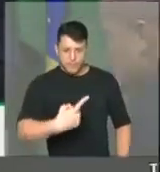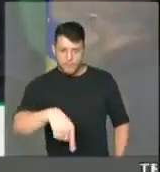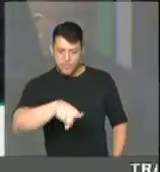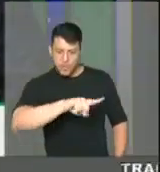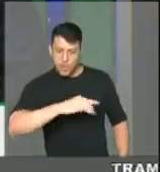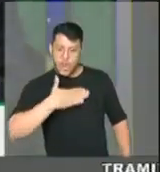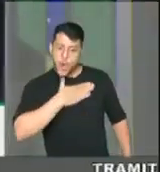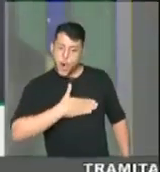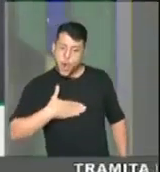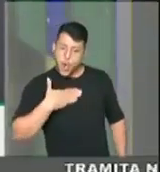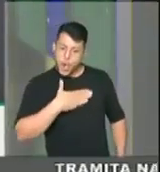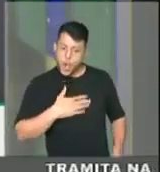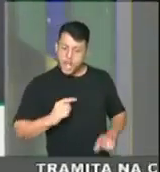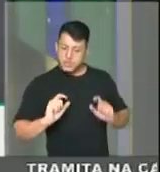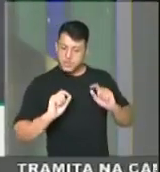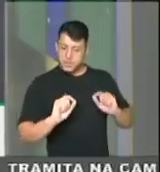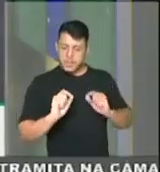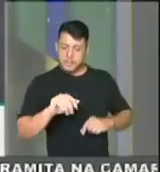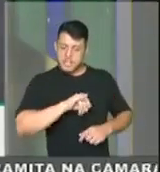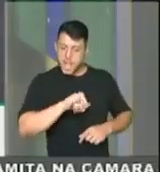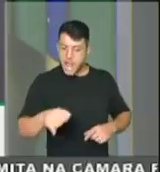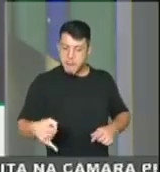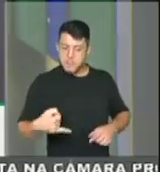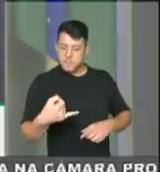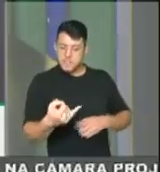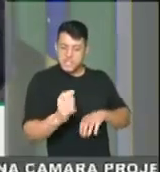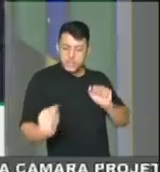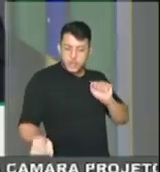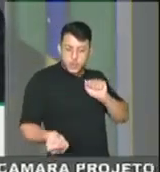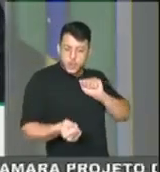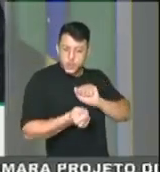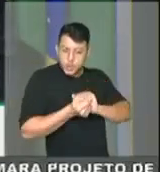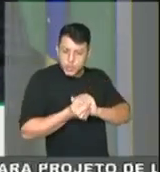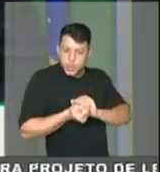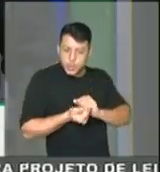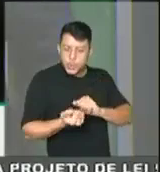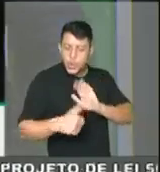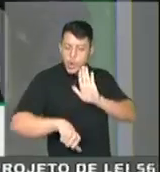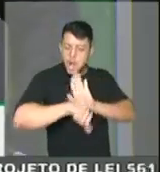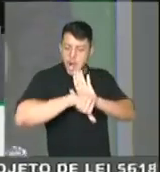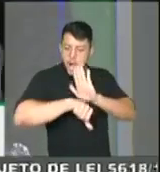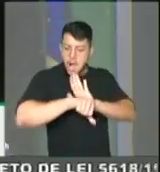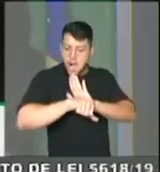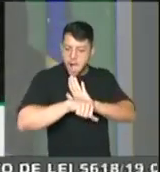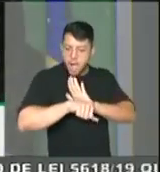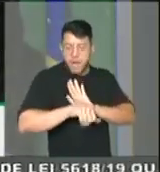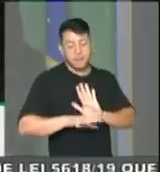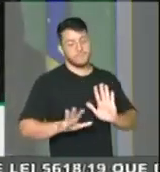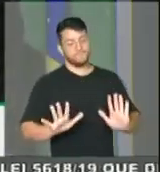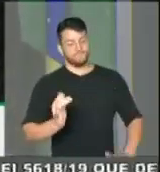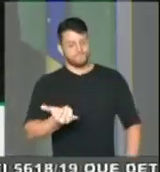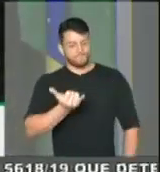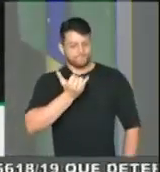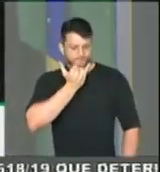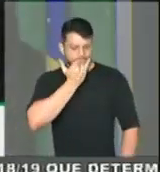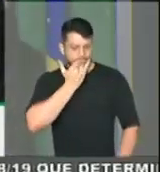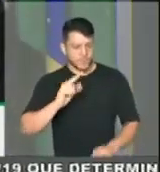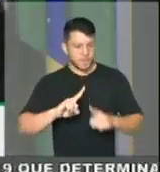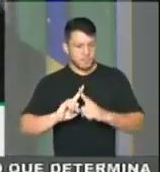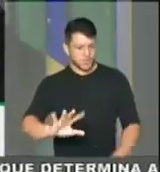gostam é de estar aliado com a malandragem. Esses policiais